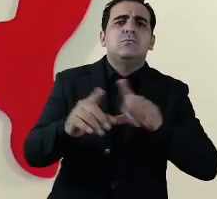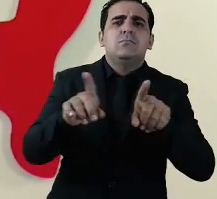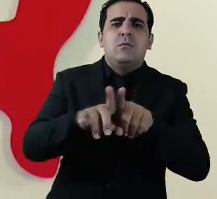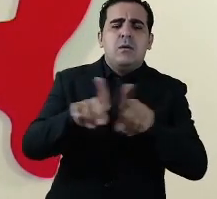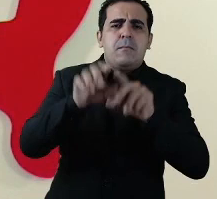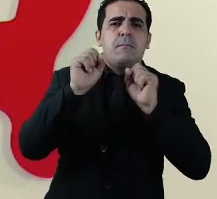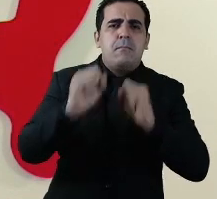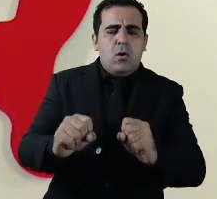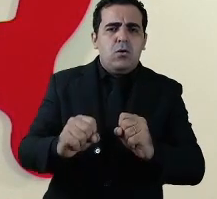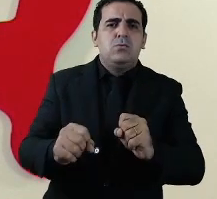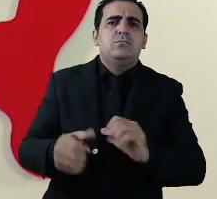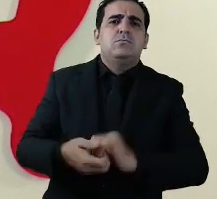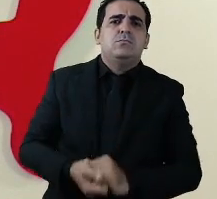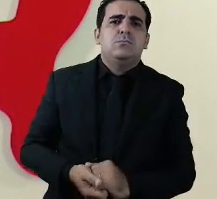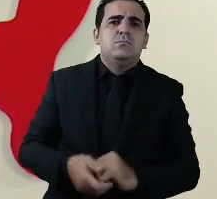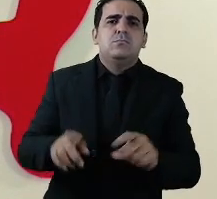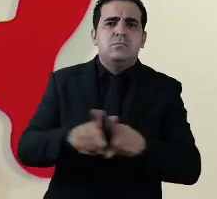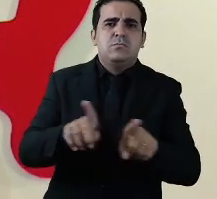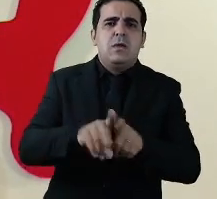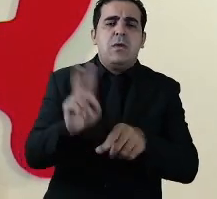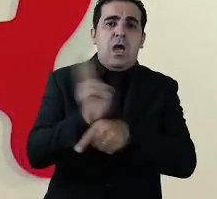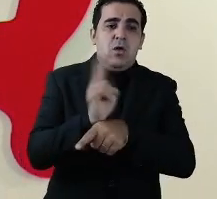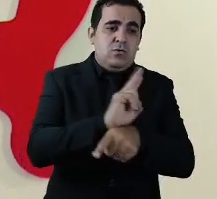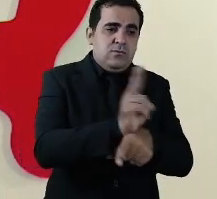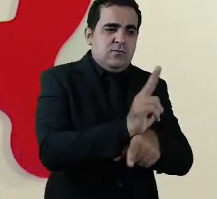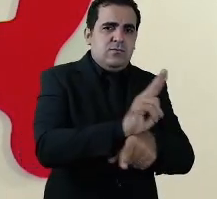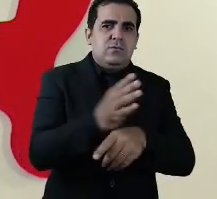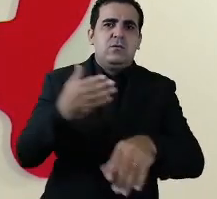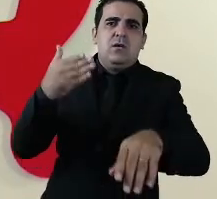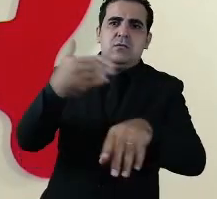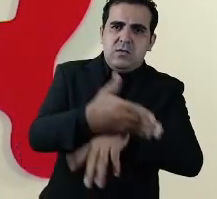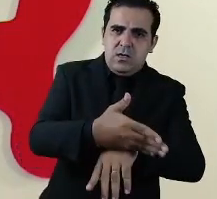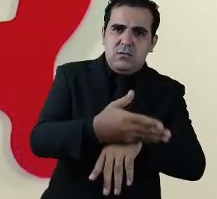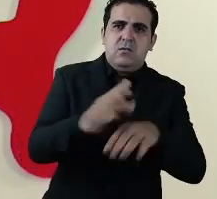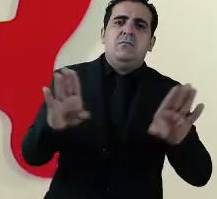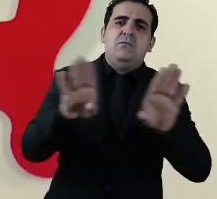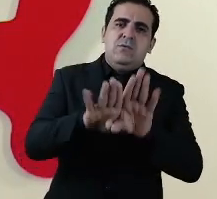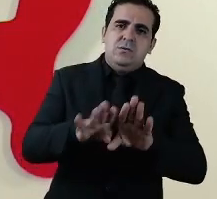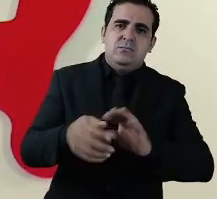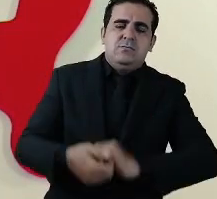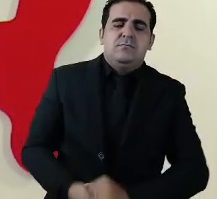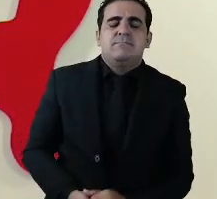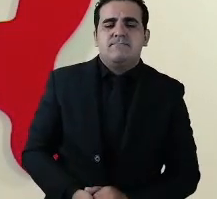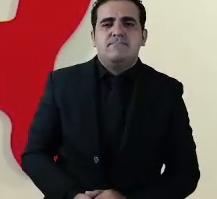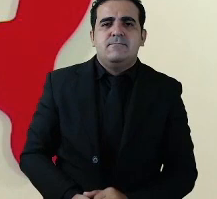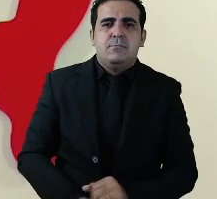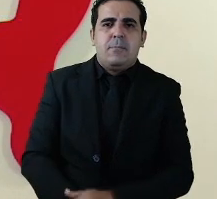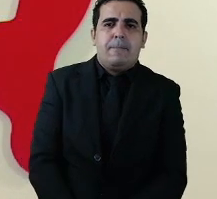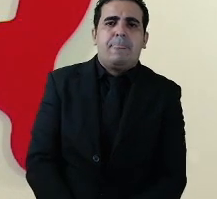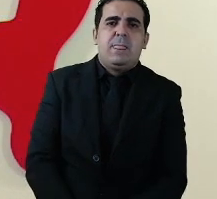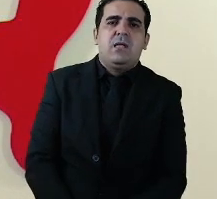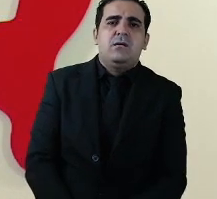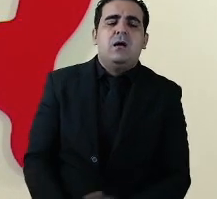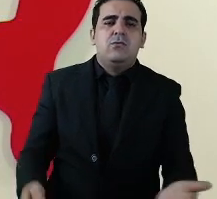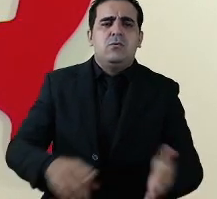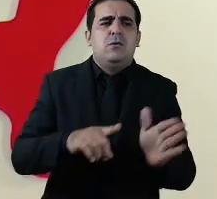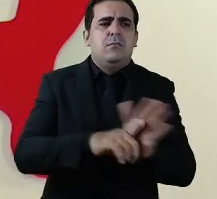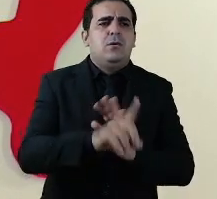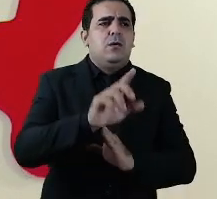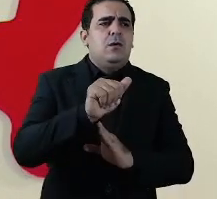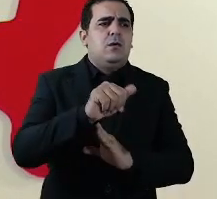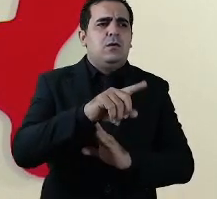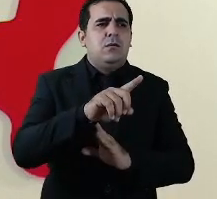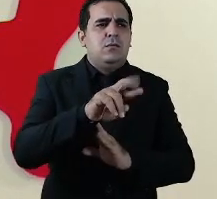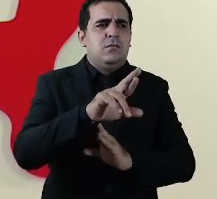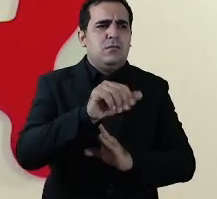formal por parte dos fiscais habilitados a tanto A pergunta da repórter